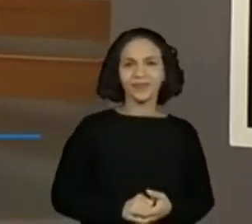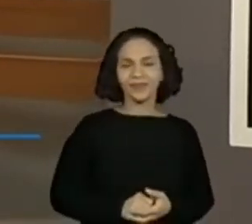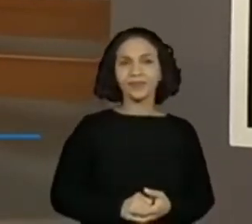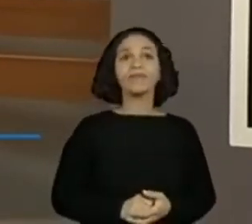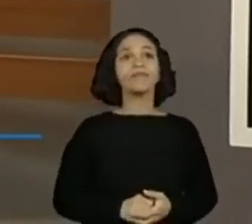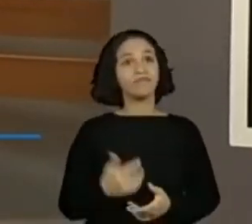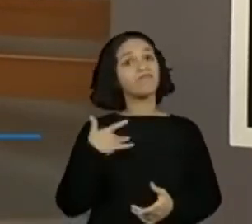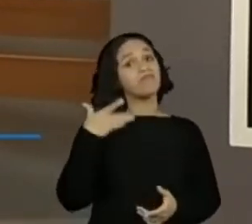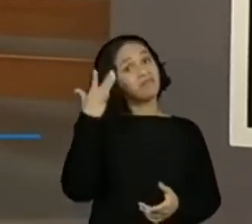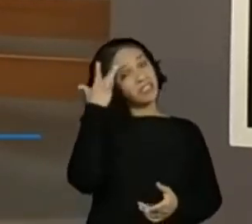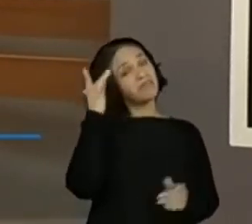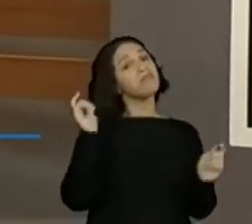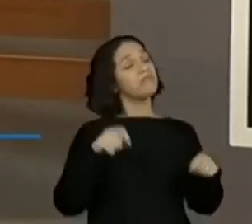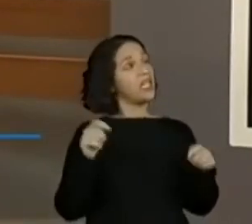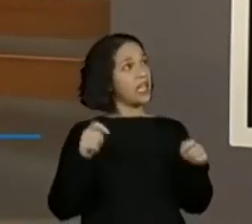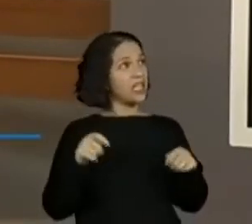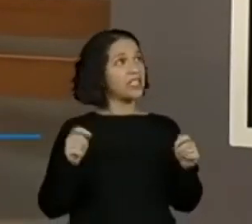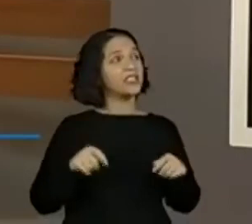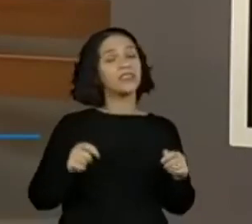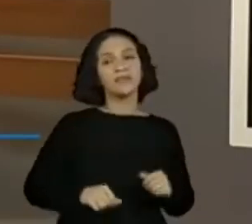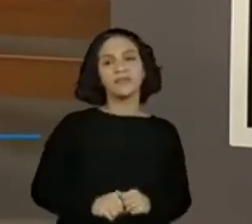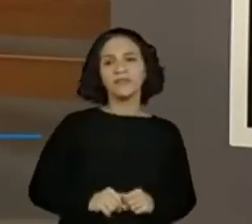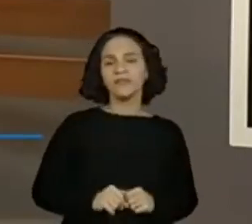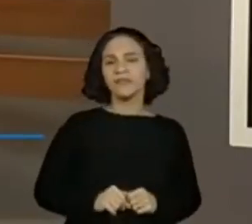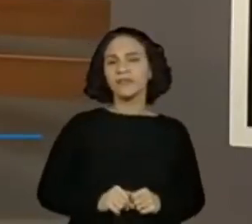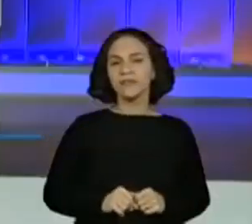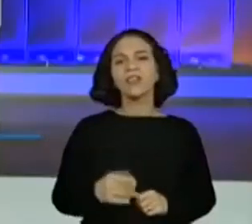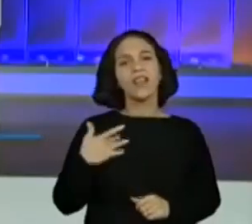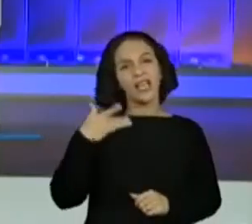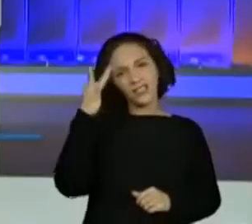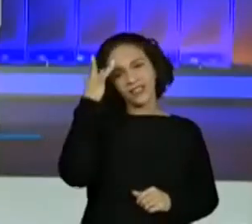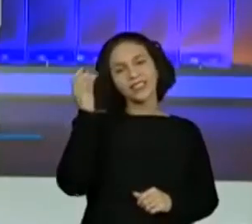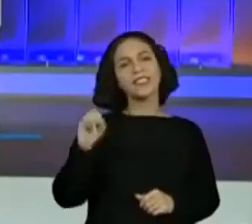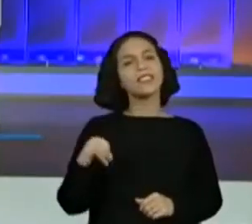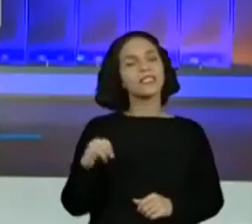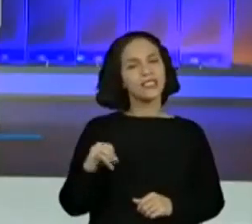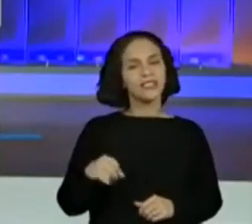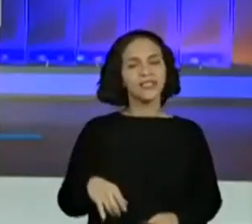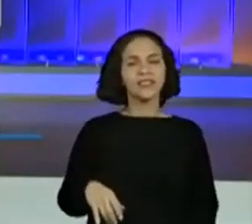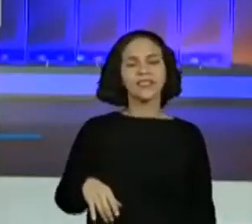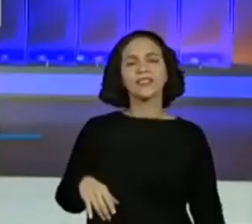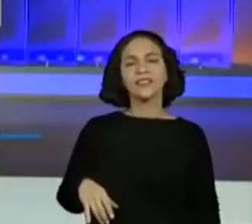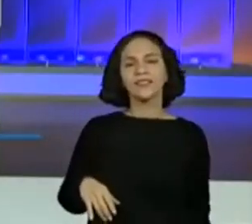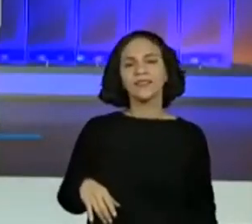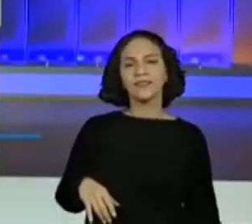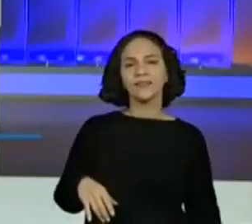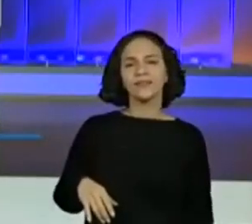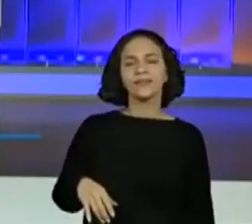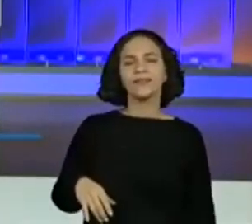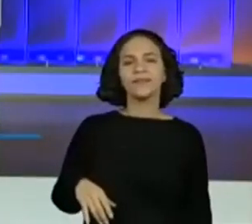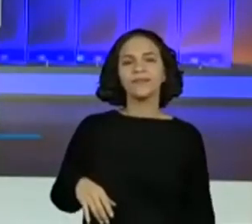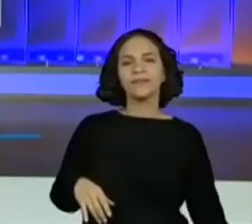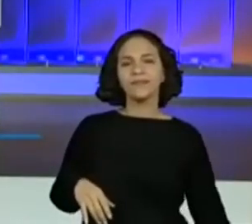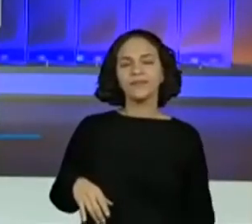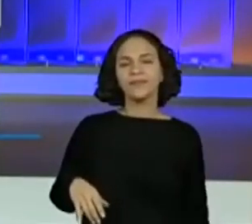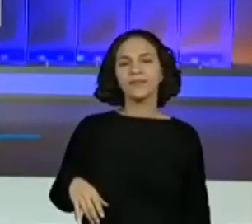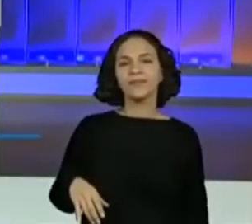acho que pode dar bom. Será que pode dar bom? Eu acho que sim, não? Então, vamos ver junto? Então, vamos lá.